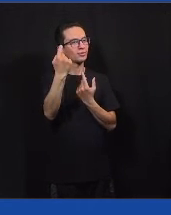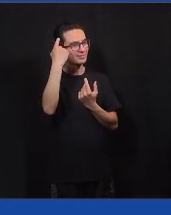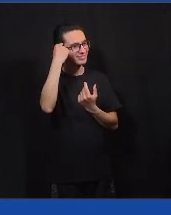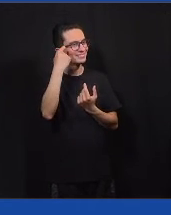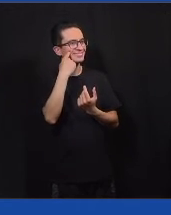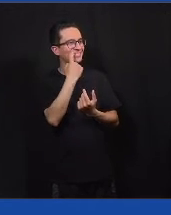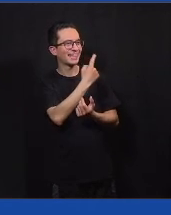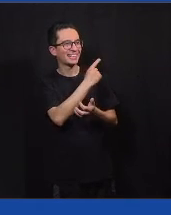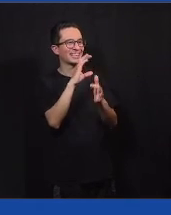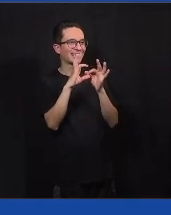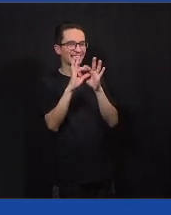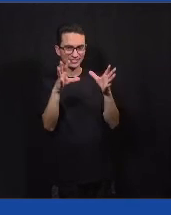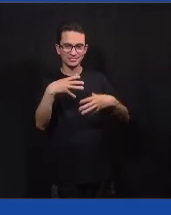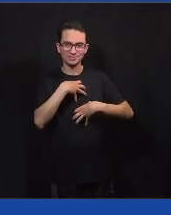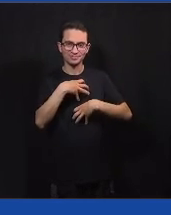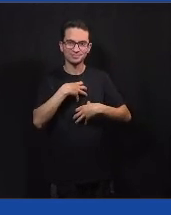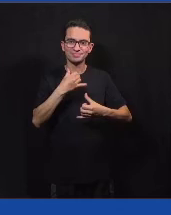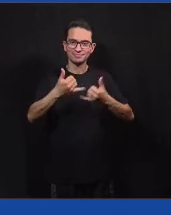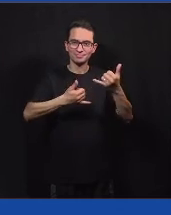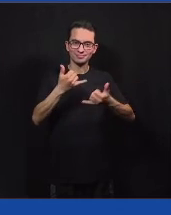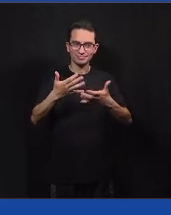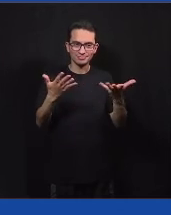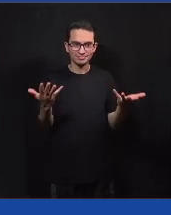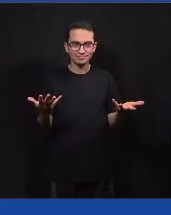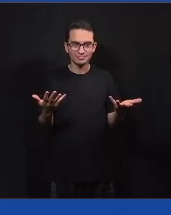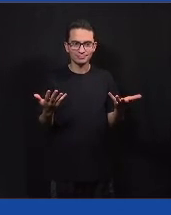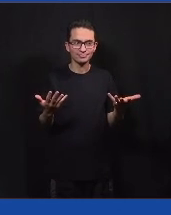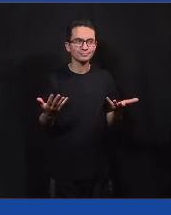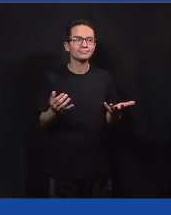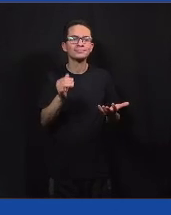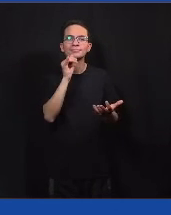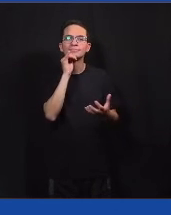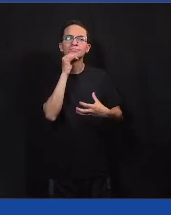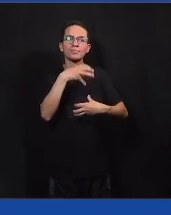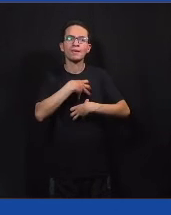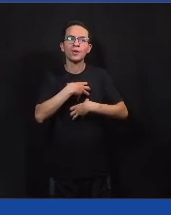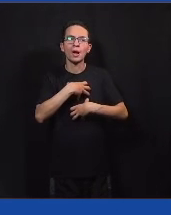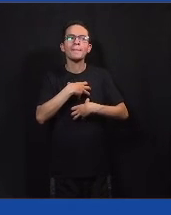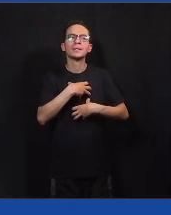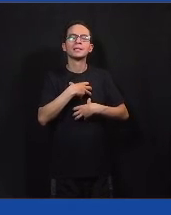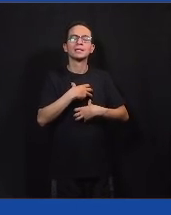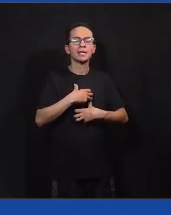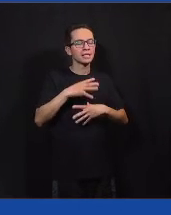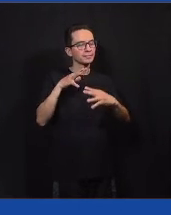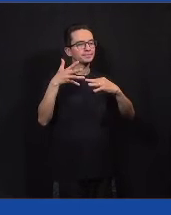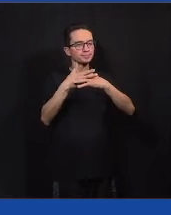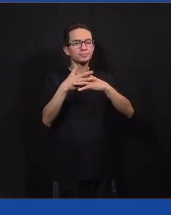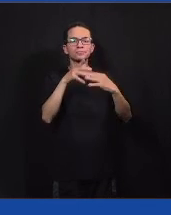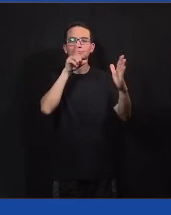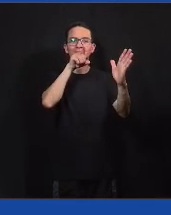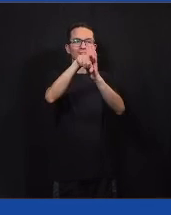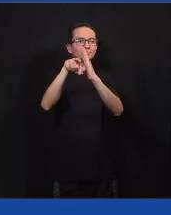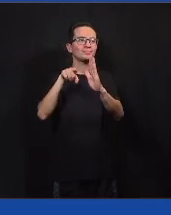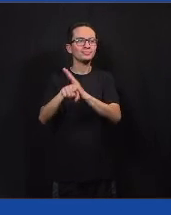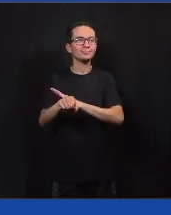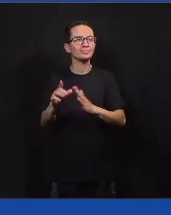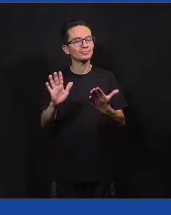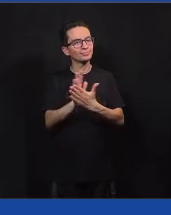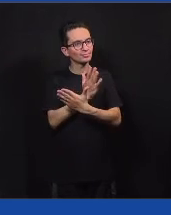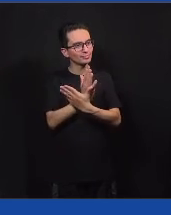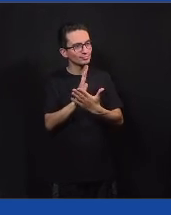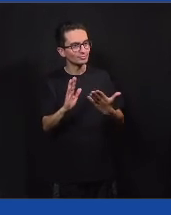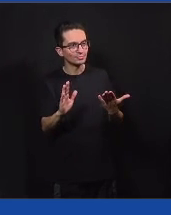Essa é uma forma de simular a nossa jornada do cidadão, um pouquinho das perguntas que a gente fez lá. Tem algumas